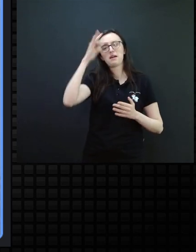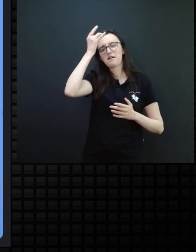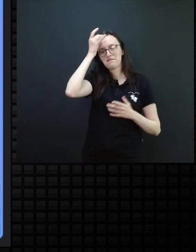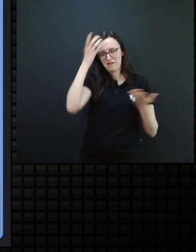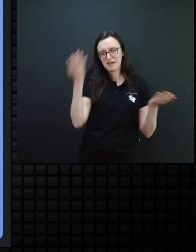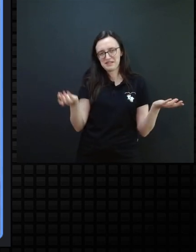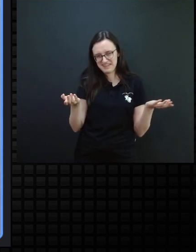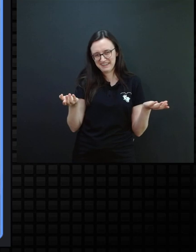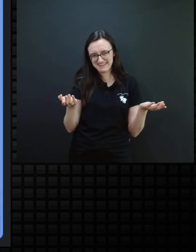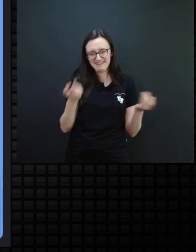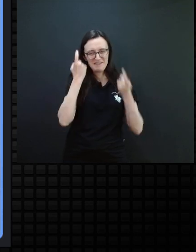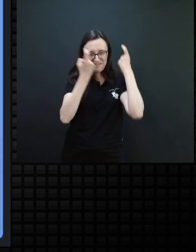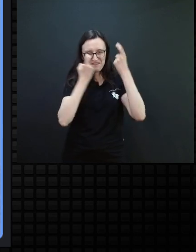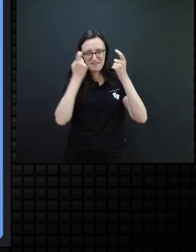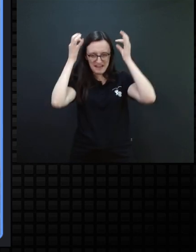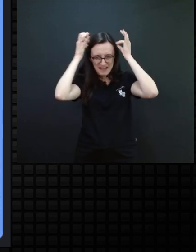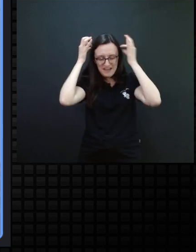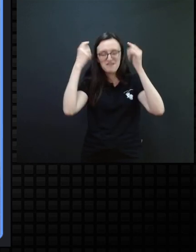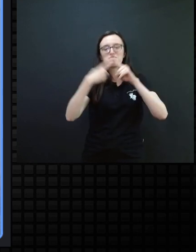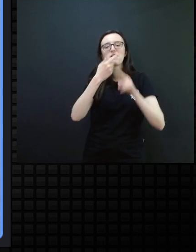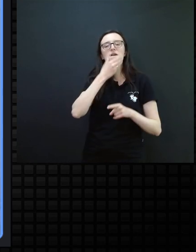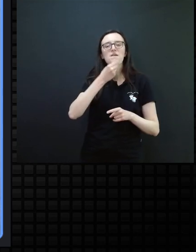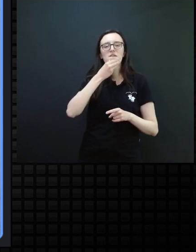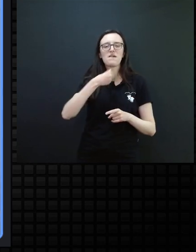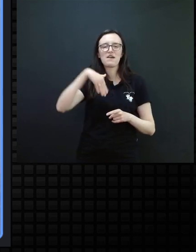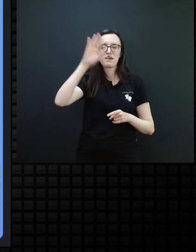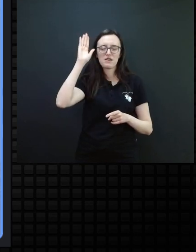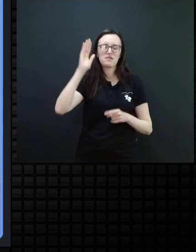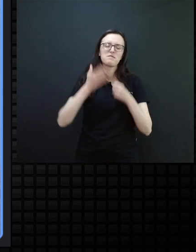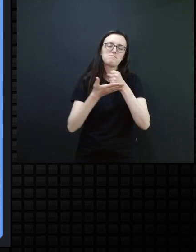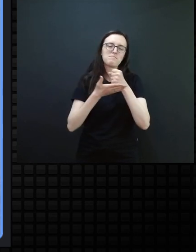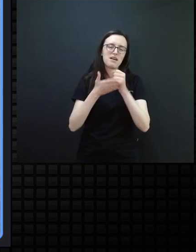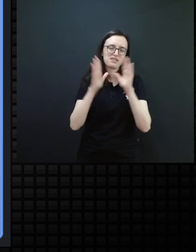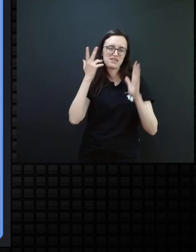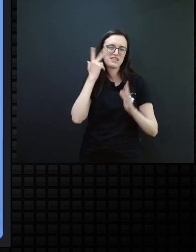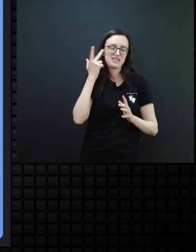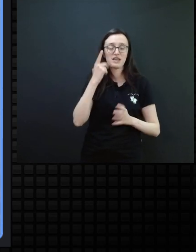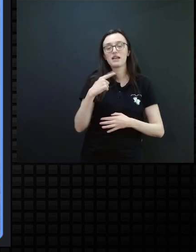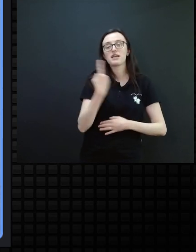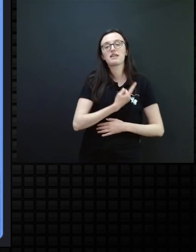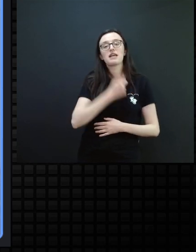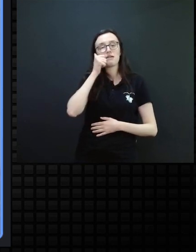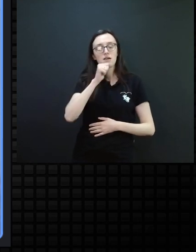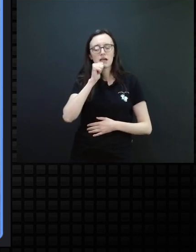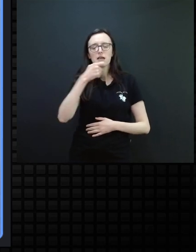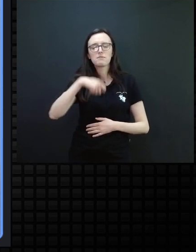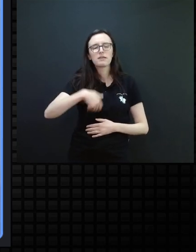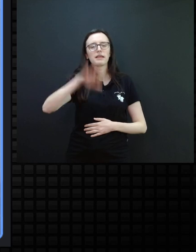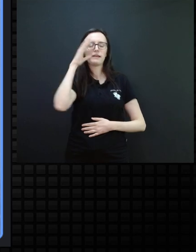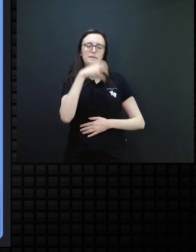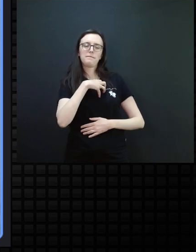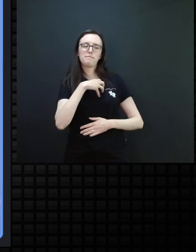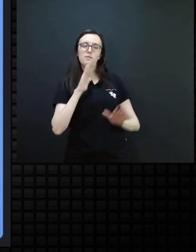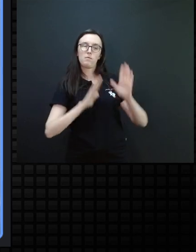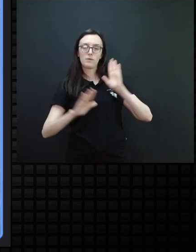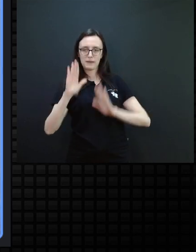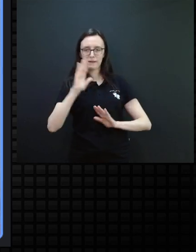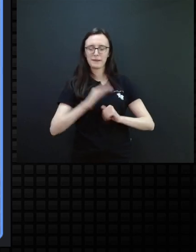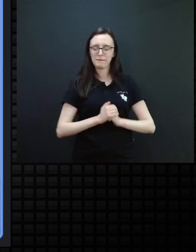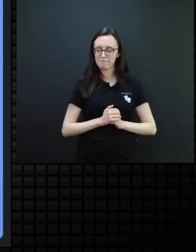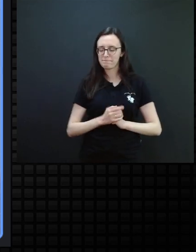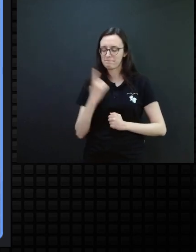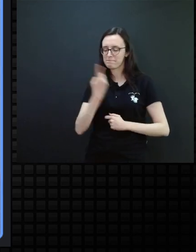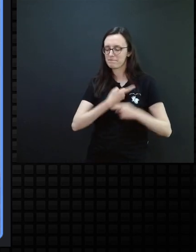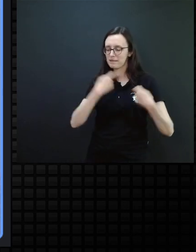maior com isso, porque o homem, ele já é mais básico. Mas nós, mulheres, temos que tomar esse certo cuidado, né,